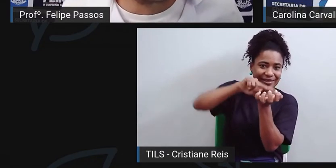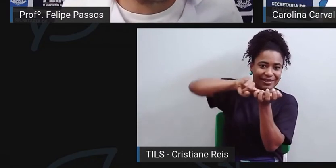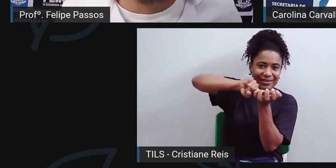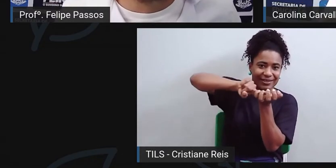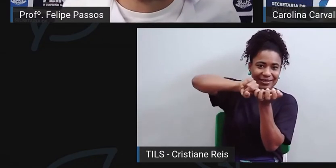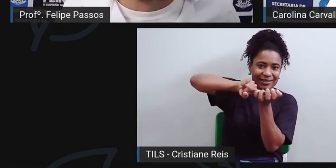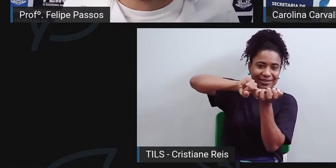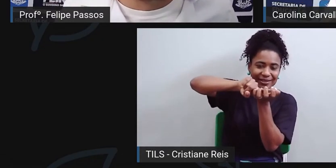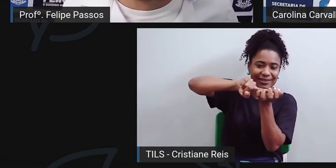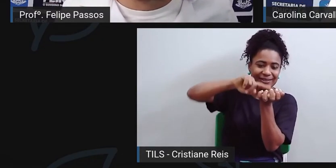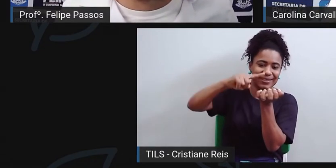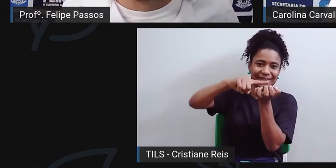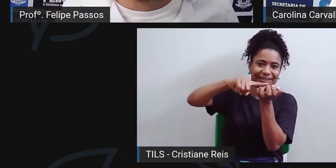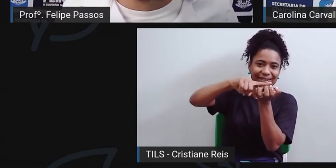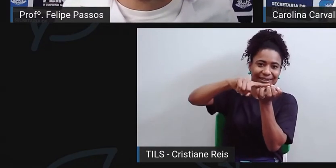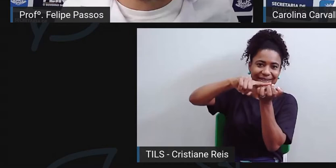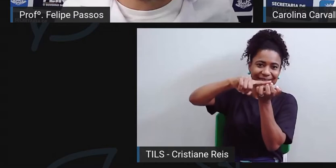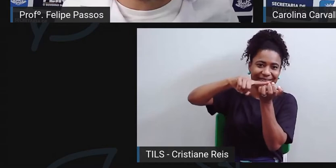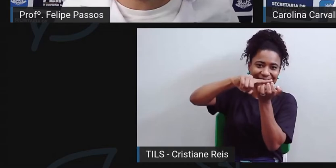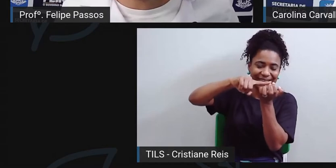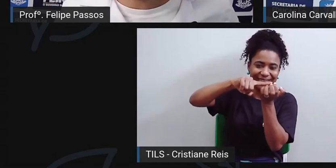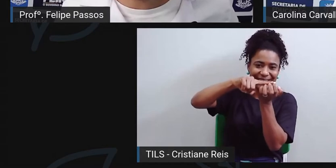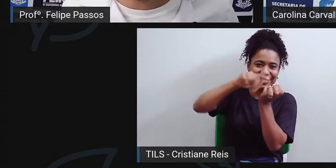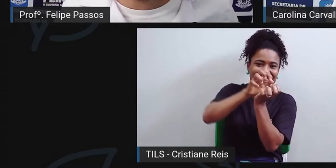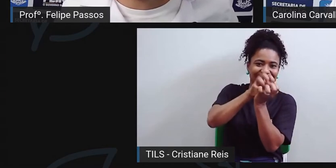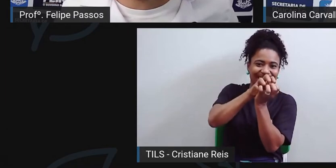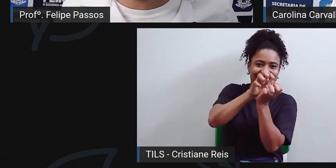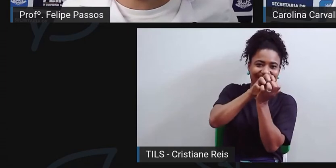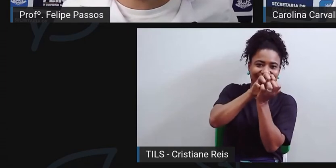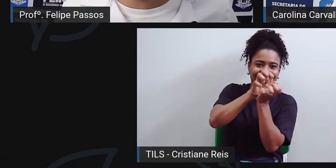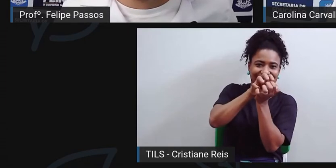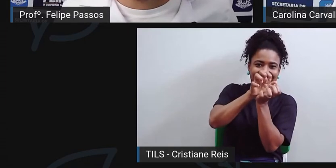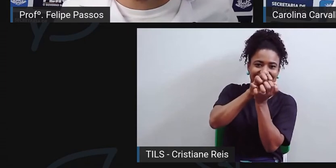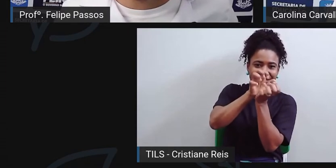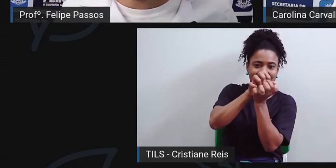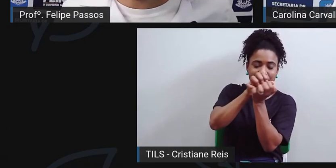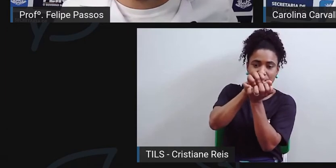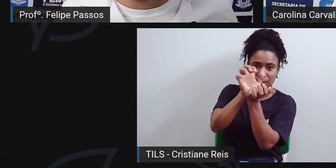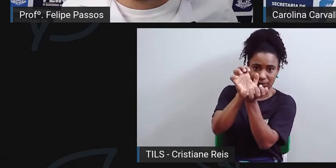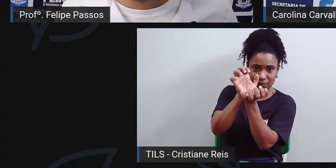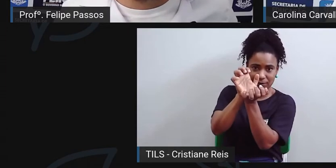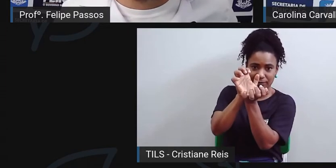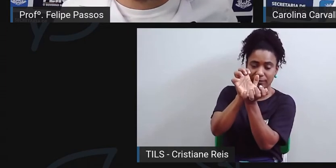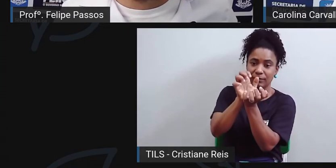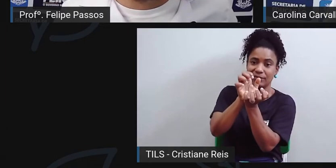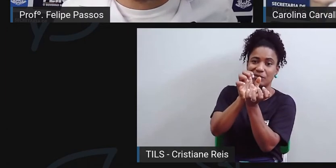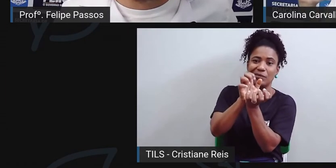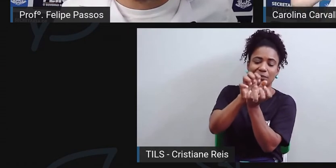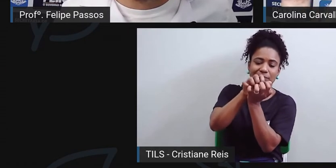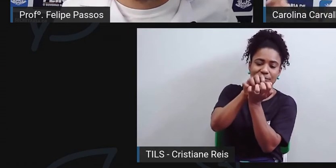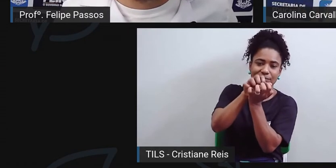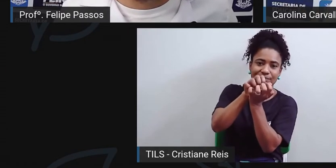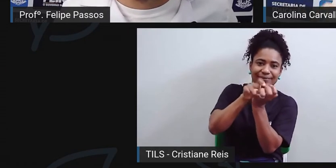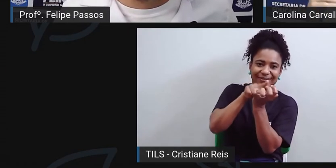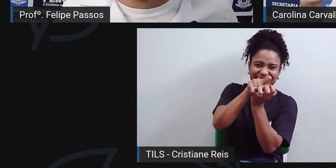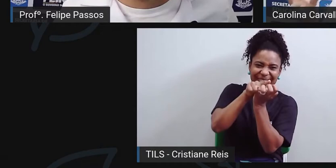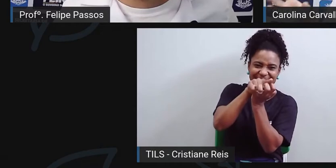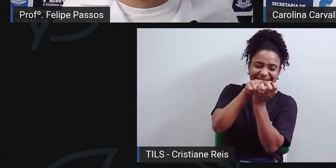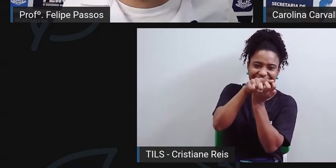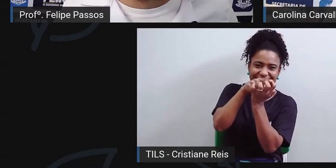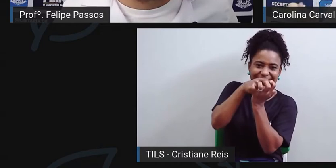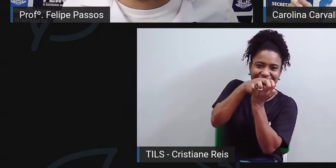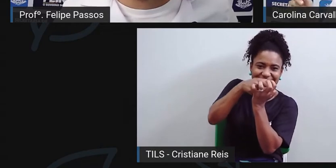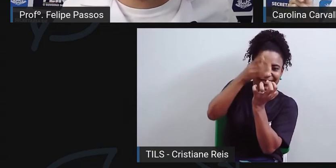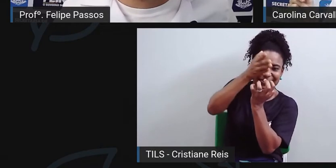alimentos e entre um dente e outro. Certo? Entre um dente e outro, por melhor que seja a minha escovação, a minha